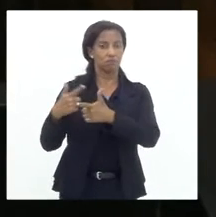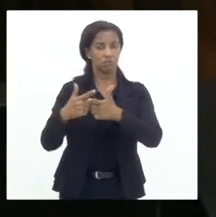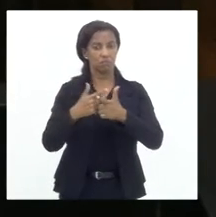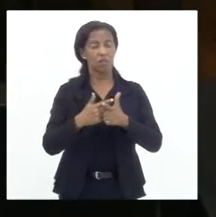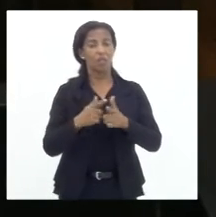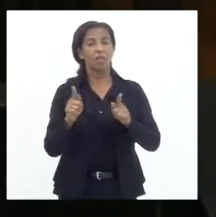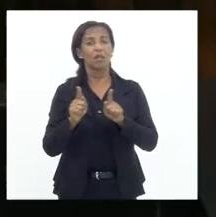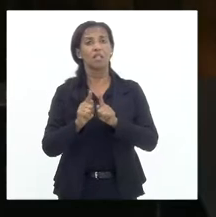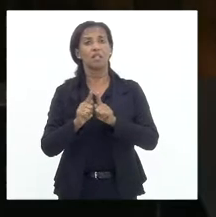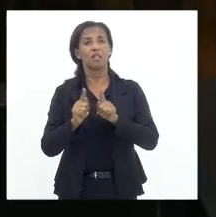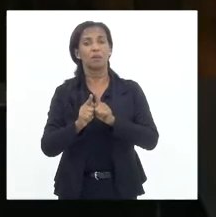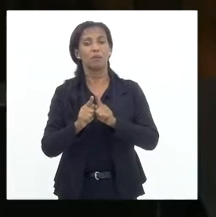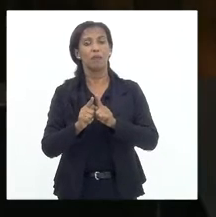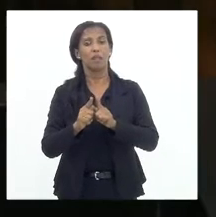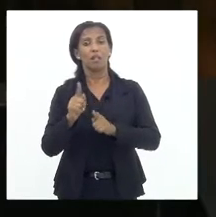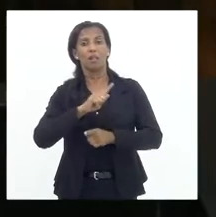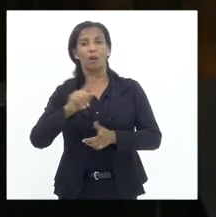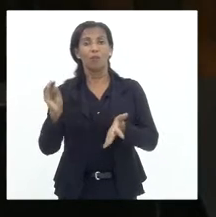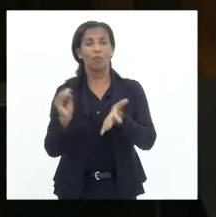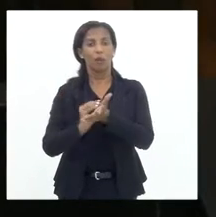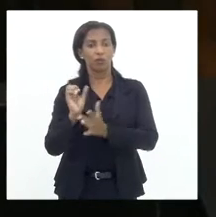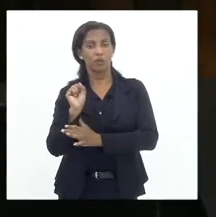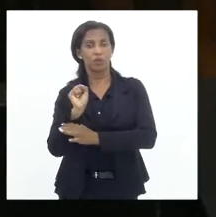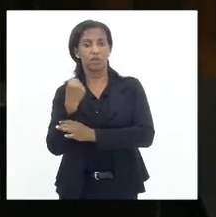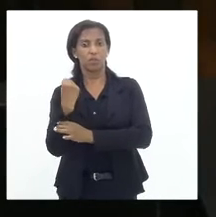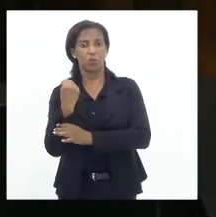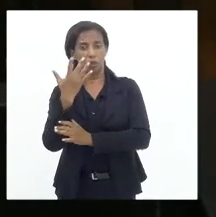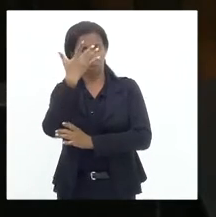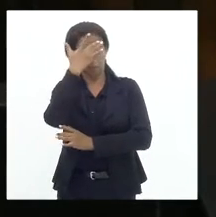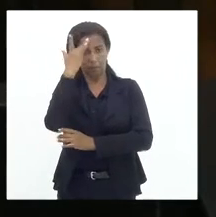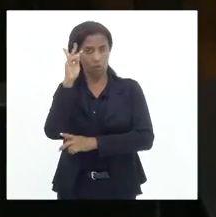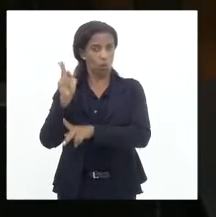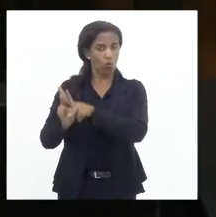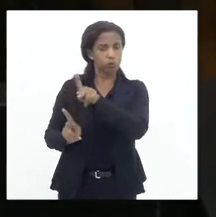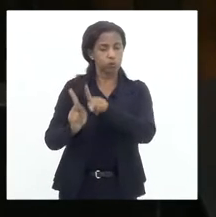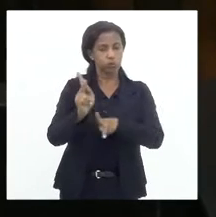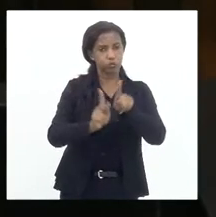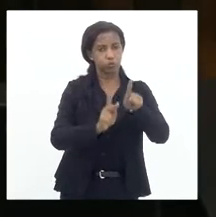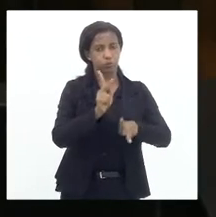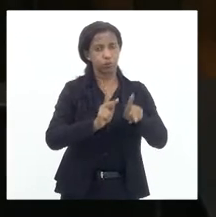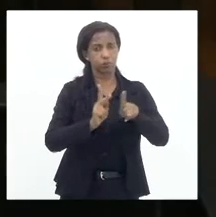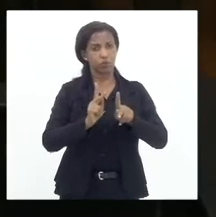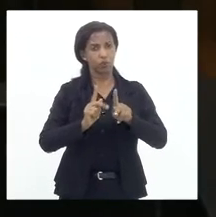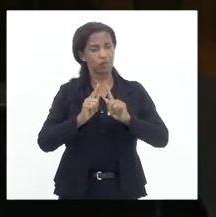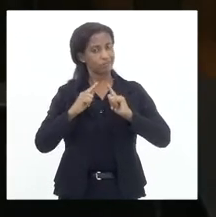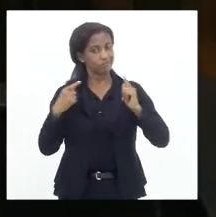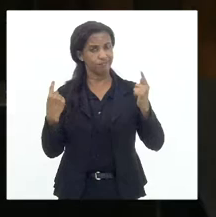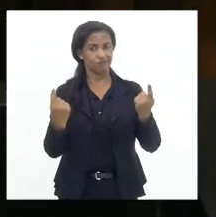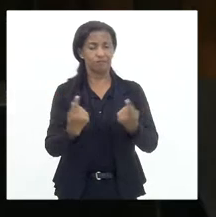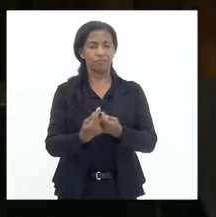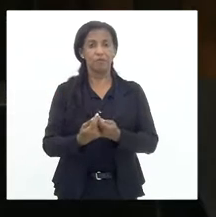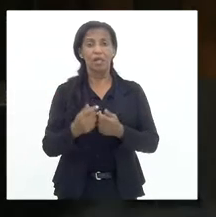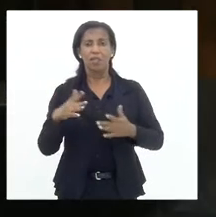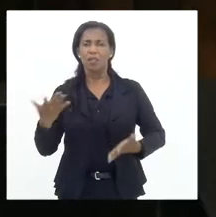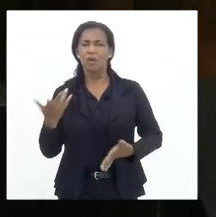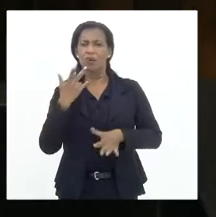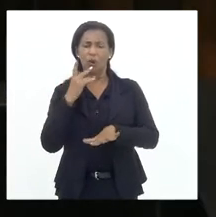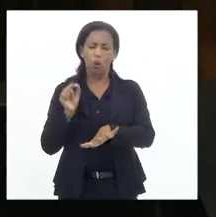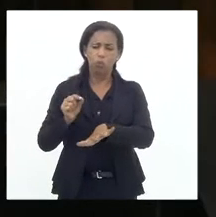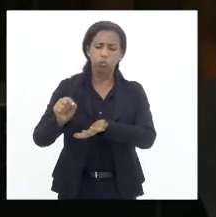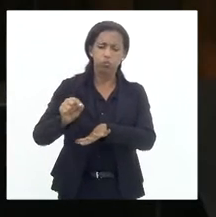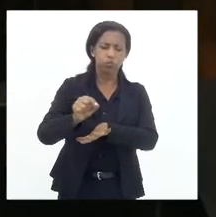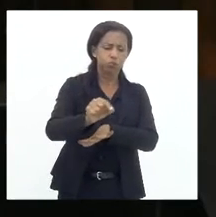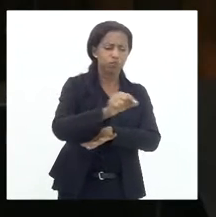em segurança os usuários do trem, a população, de um modo em geral. Então, ele disse que os pontos mais